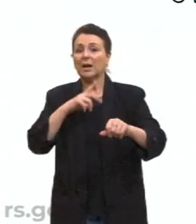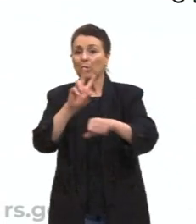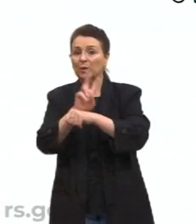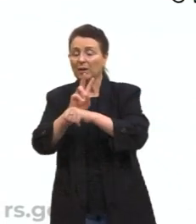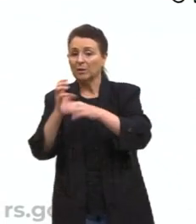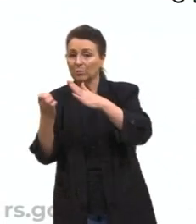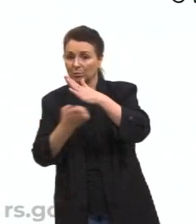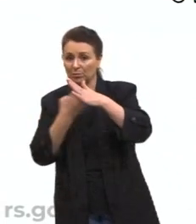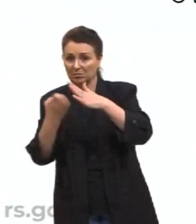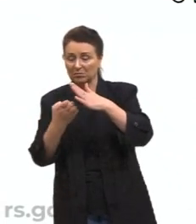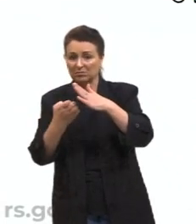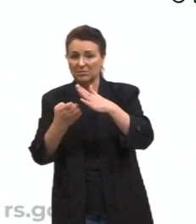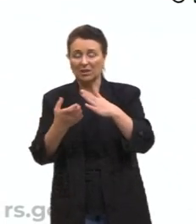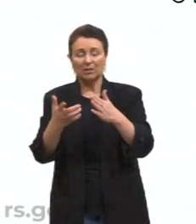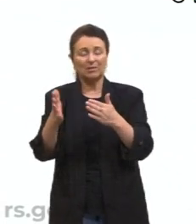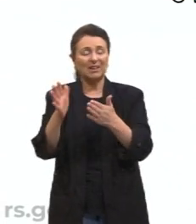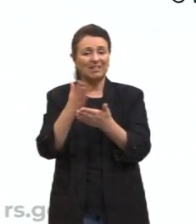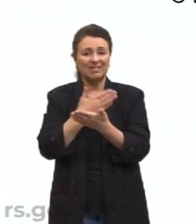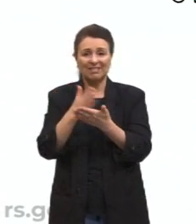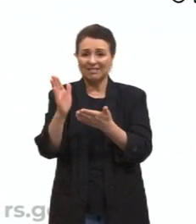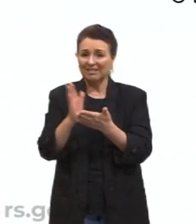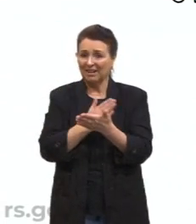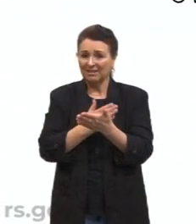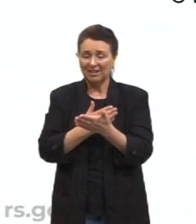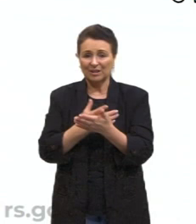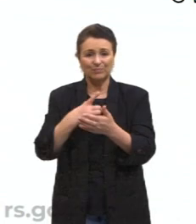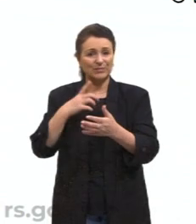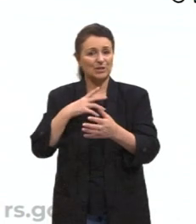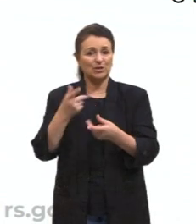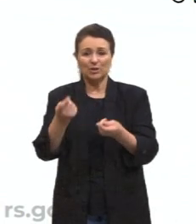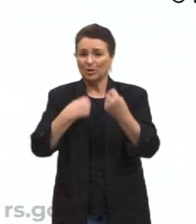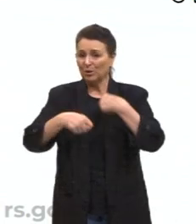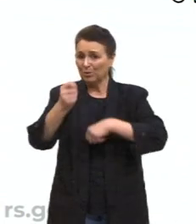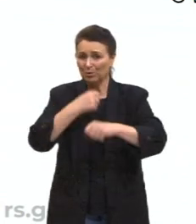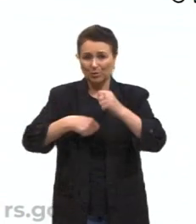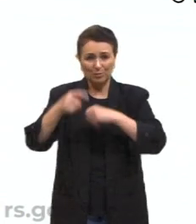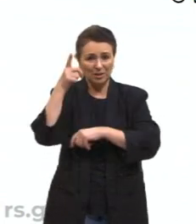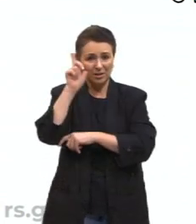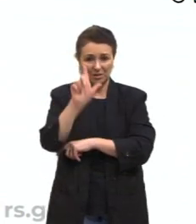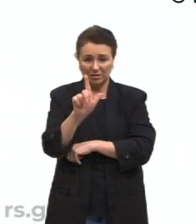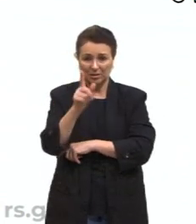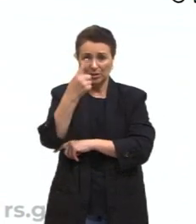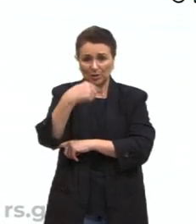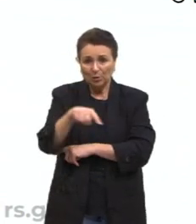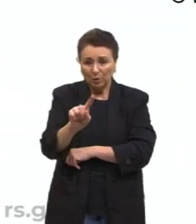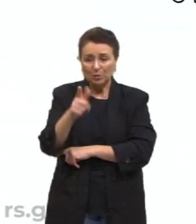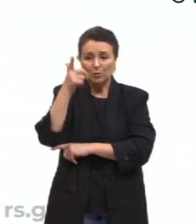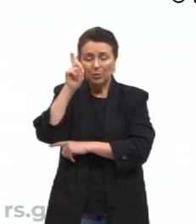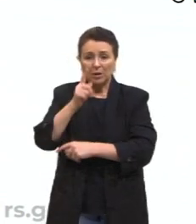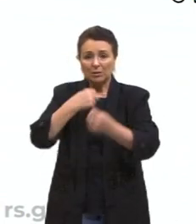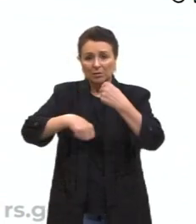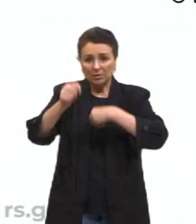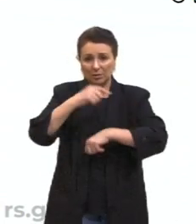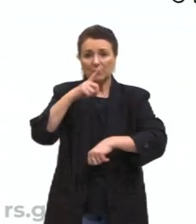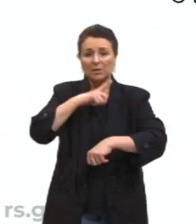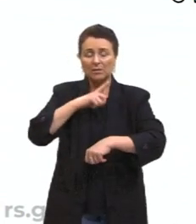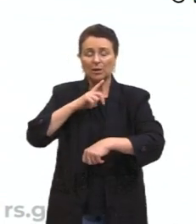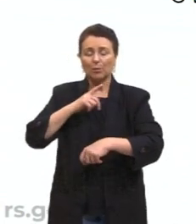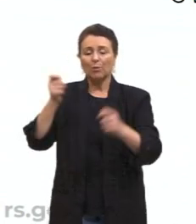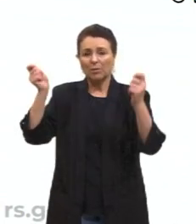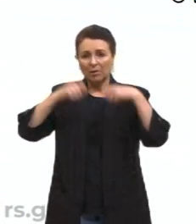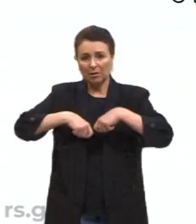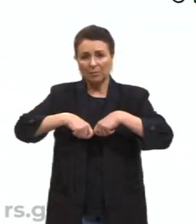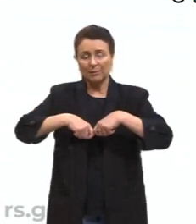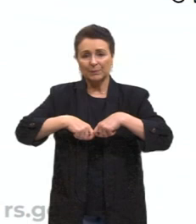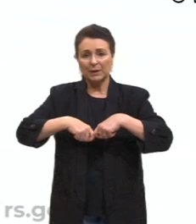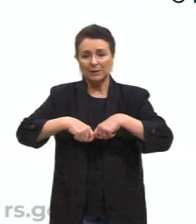qualquer tipo de compensação econômica. Em outros casos, nem a compensação econômica tem sido capaz de evitar